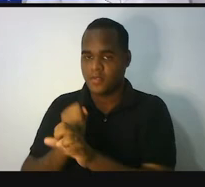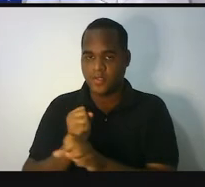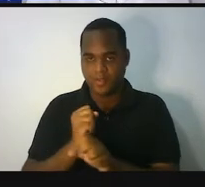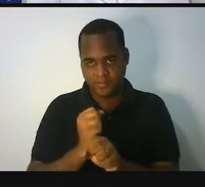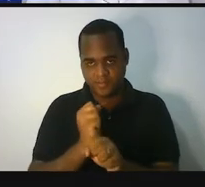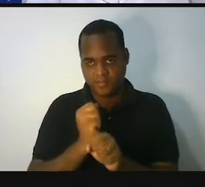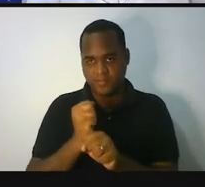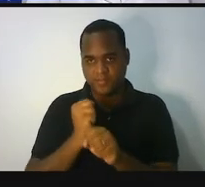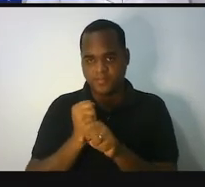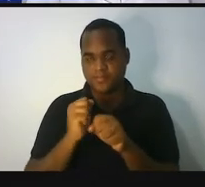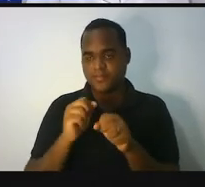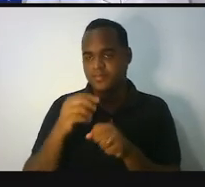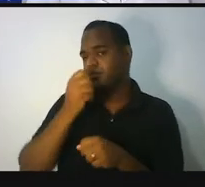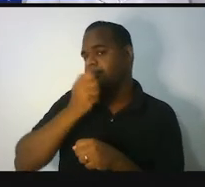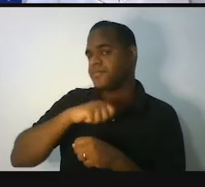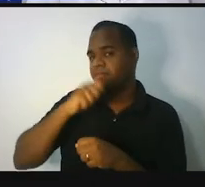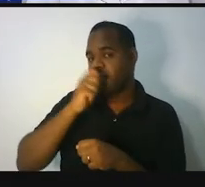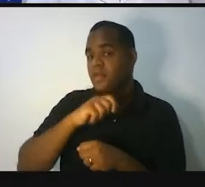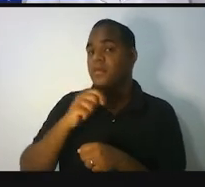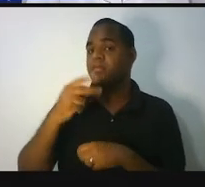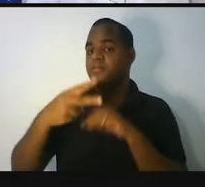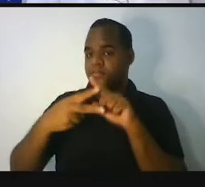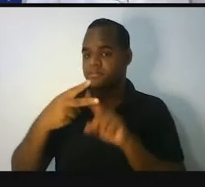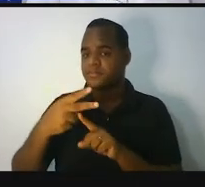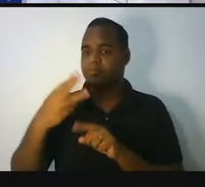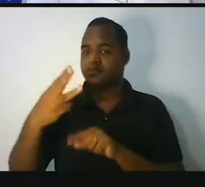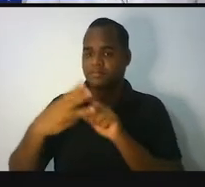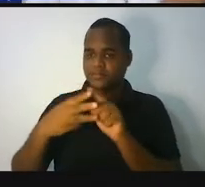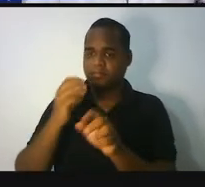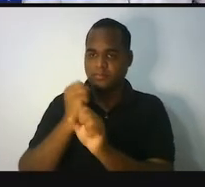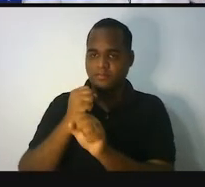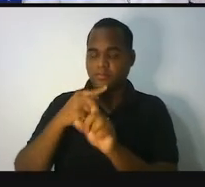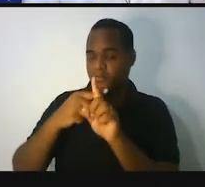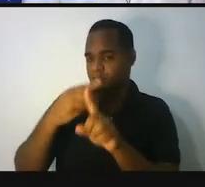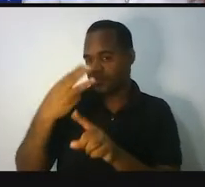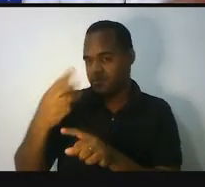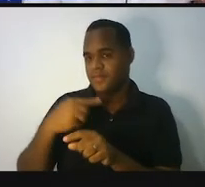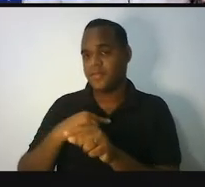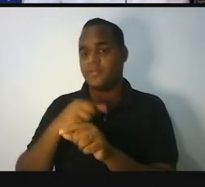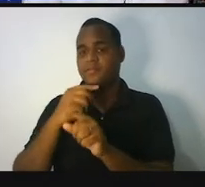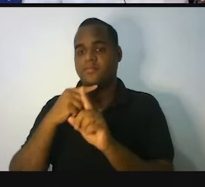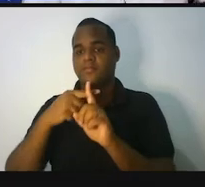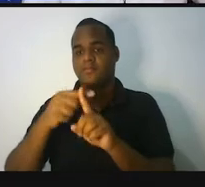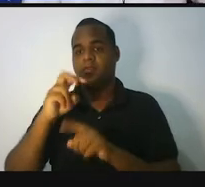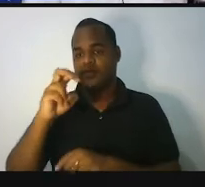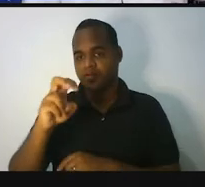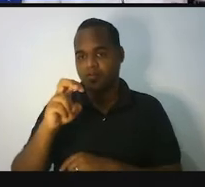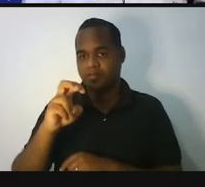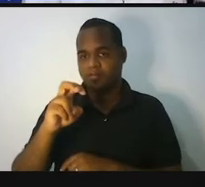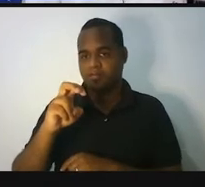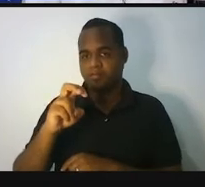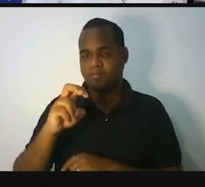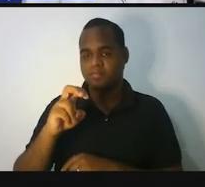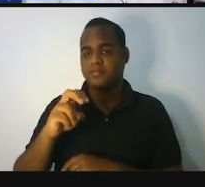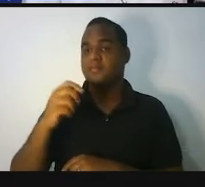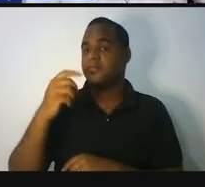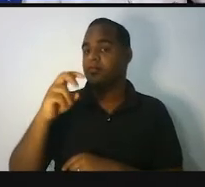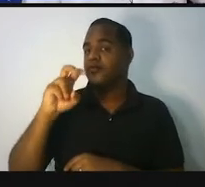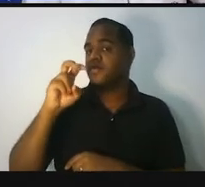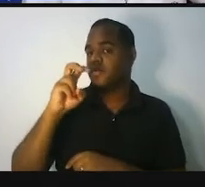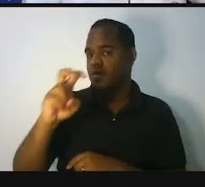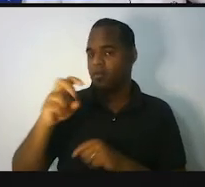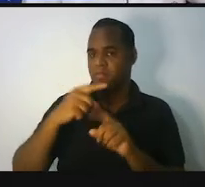Dois pirulitos mais três pirulitos, cinco pirulitos. Cinco pirulitos